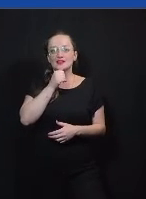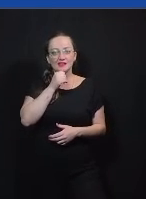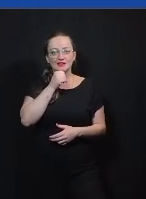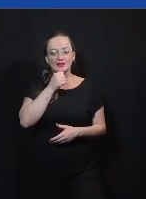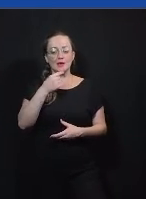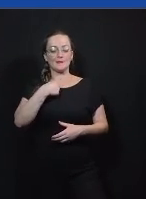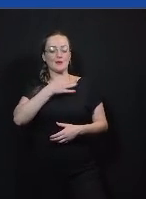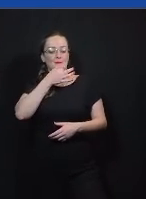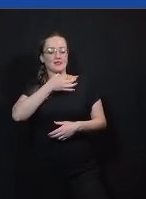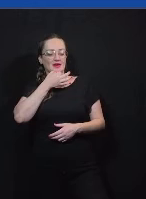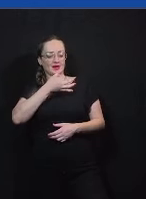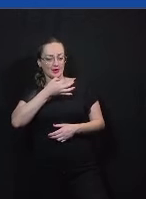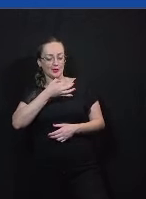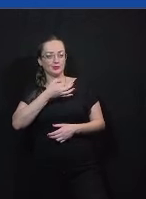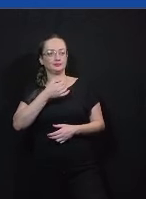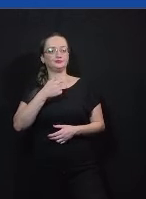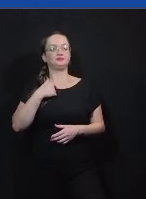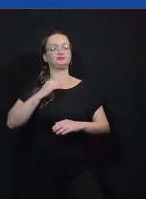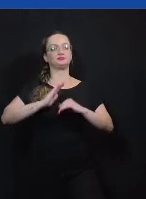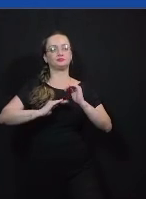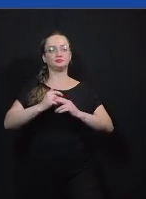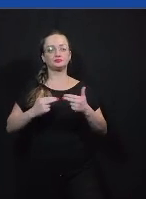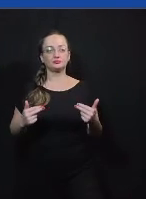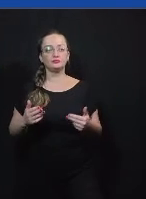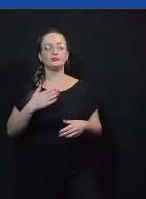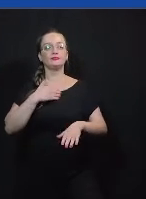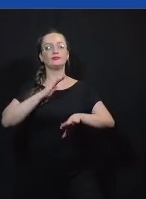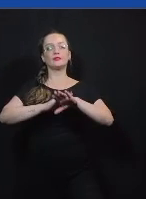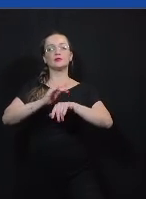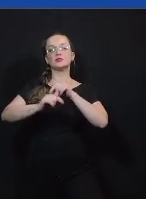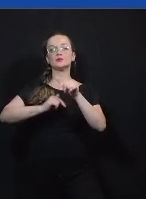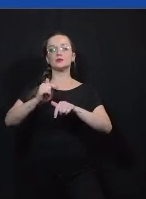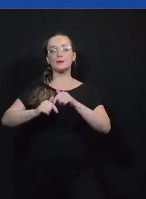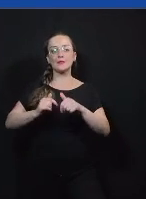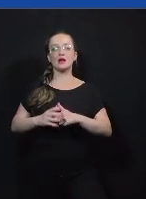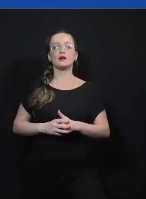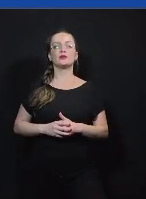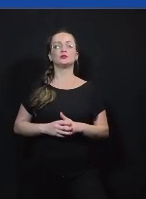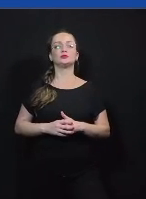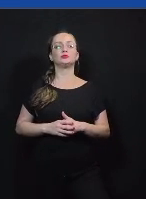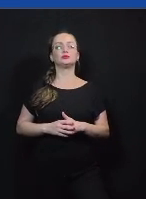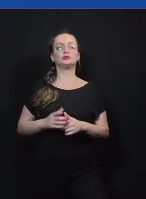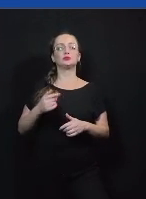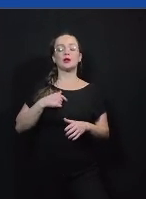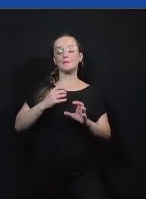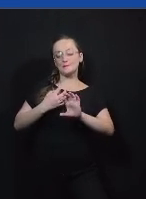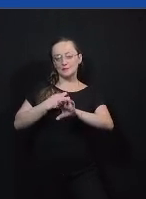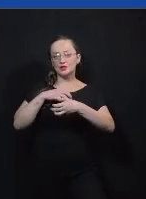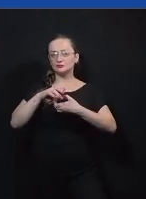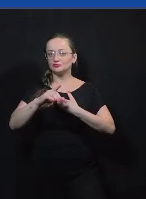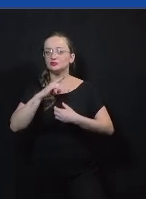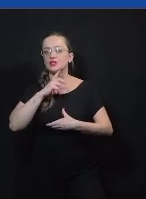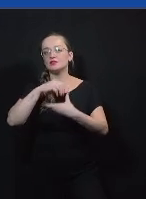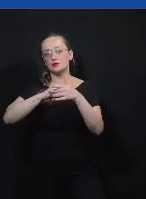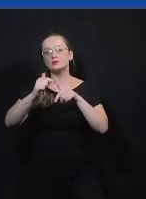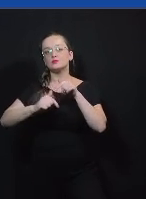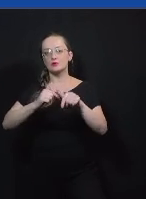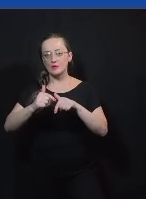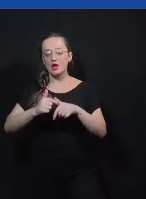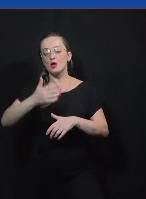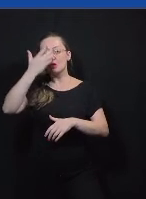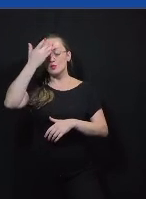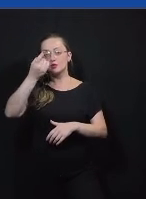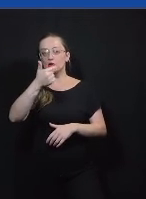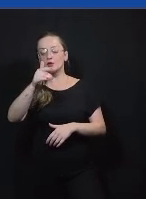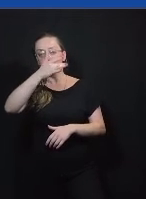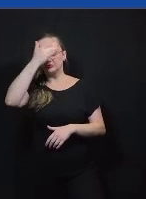opinião que eu já mantinha que eu fiz um trabalho de primeiro de tudo de empatia de entender o que é que a outra